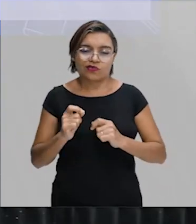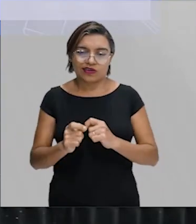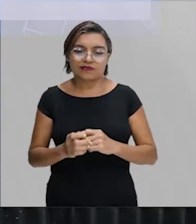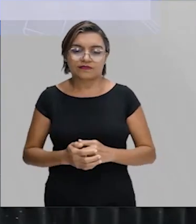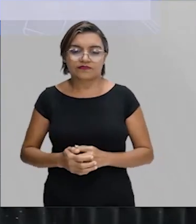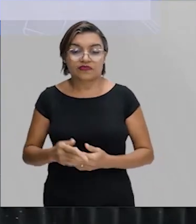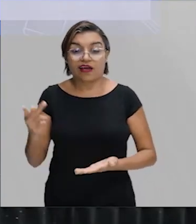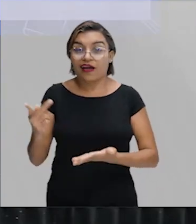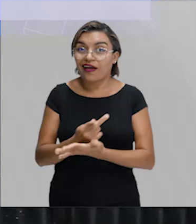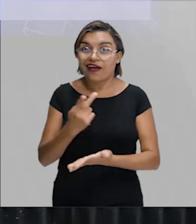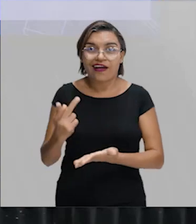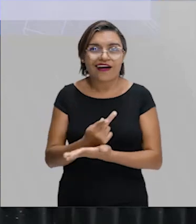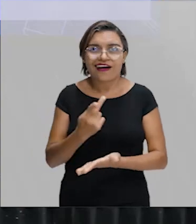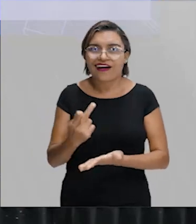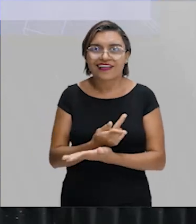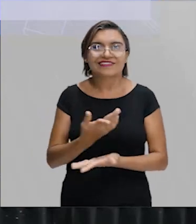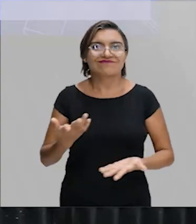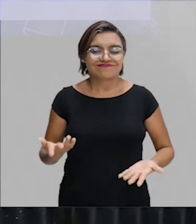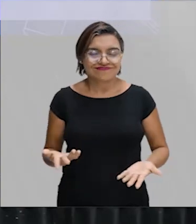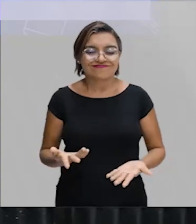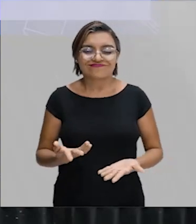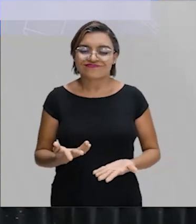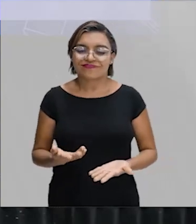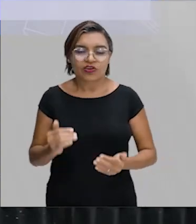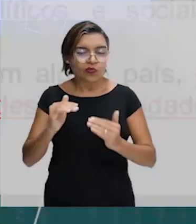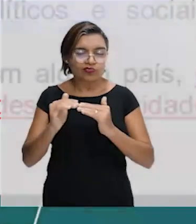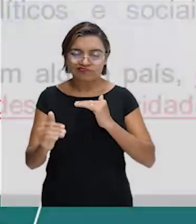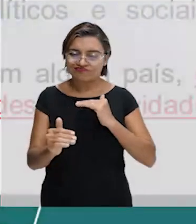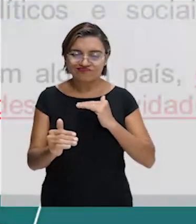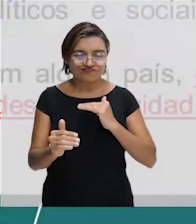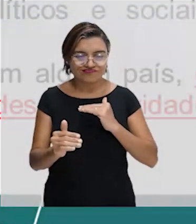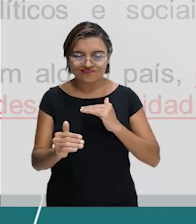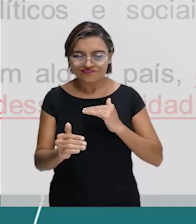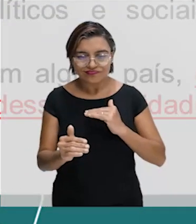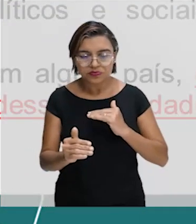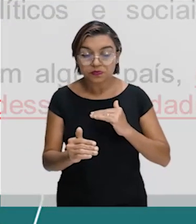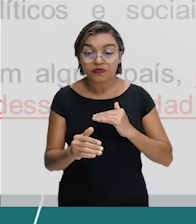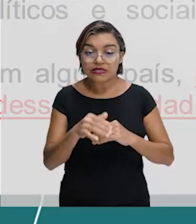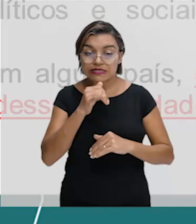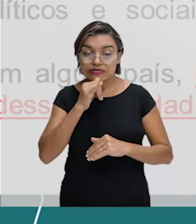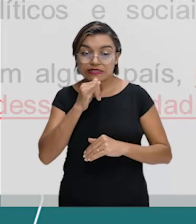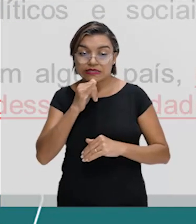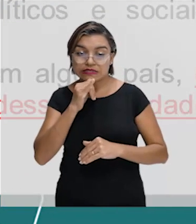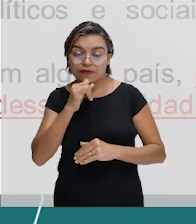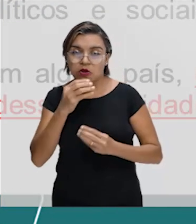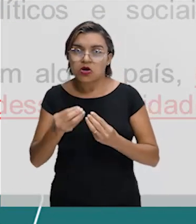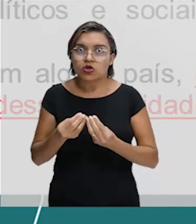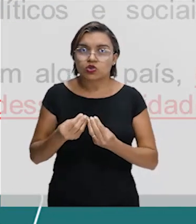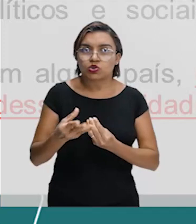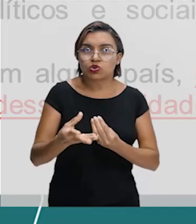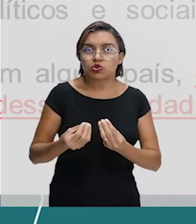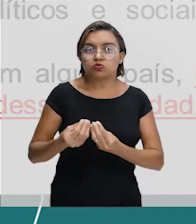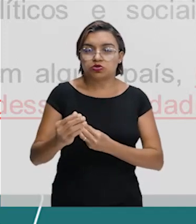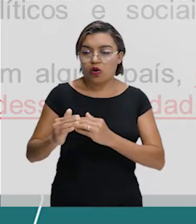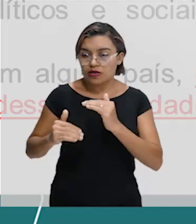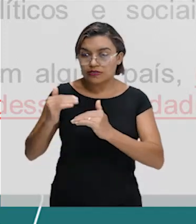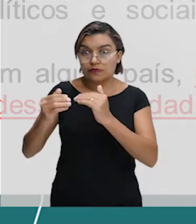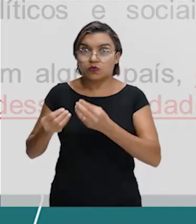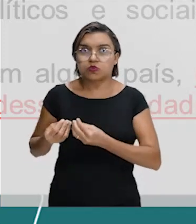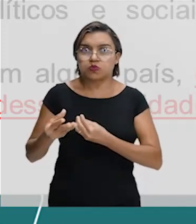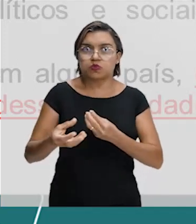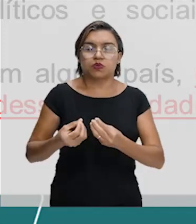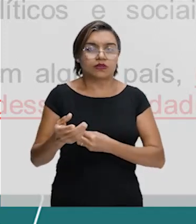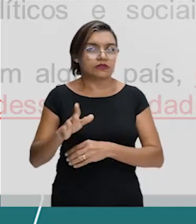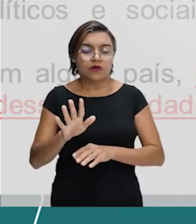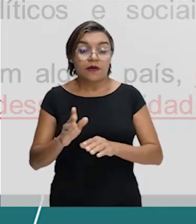é errado. Aqui está o erro. Não há essa distribuição instantânea desses desenvolvimentos. Ele vai